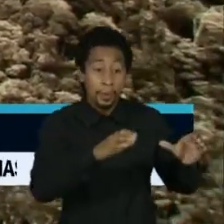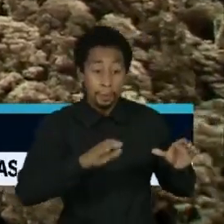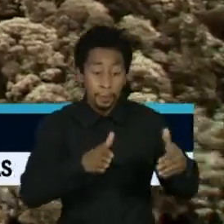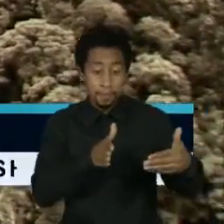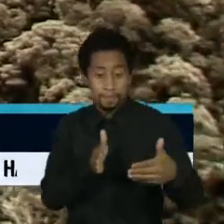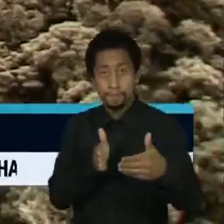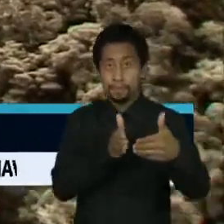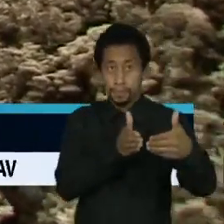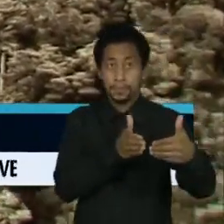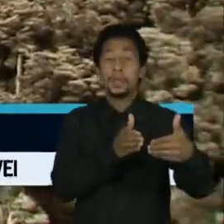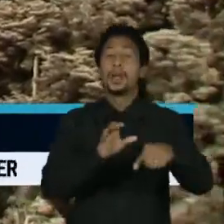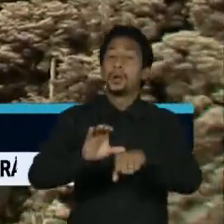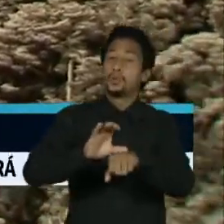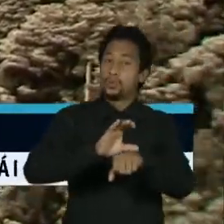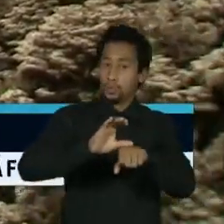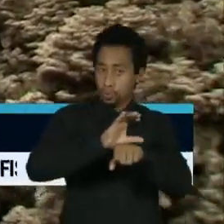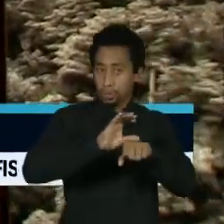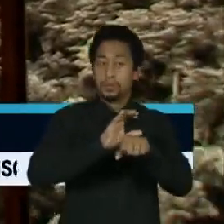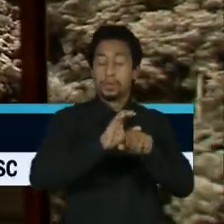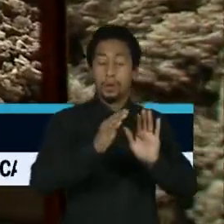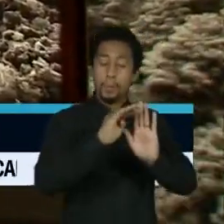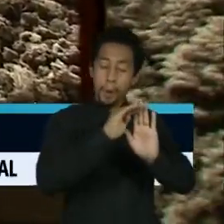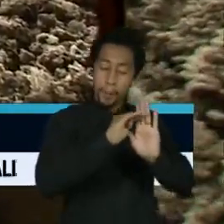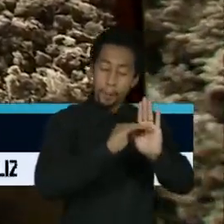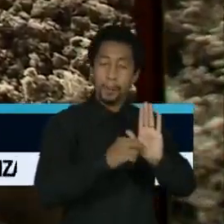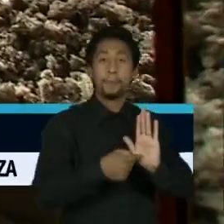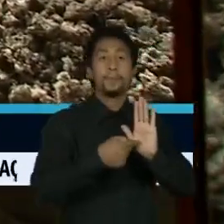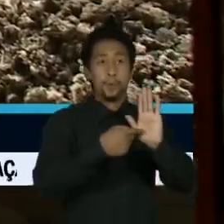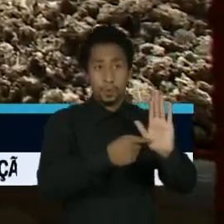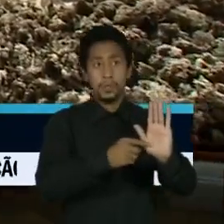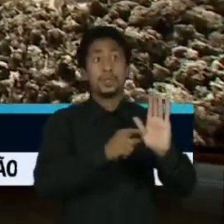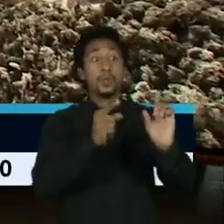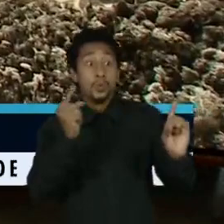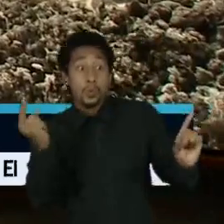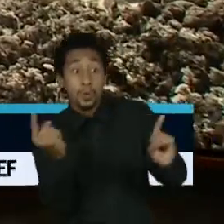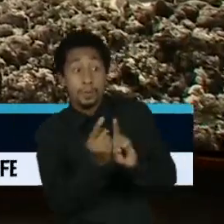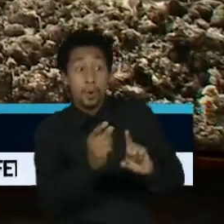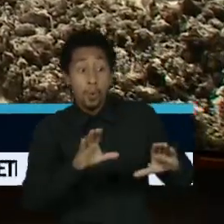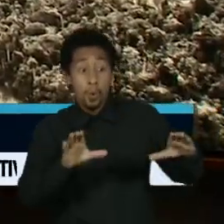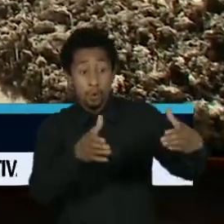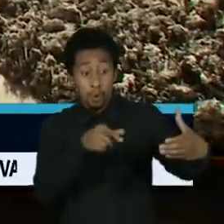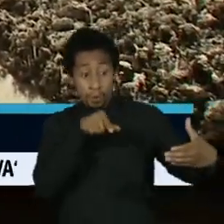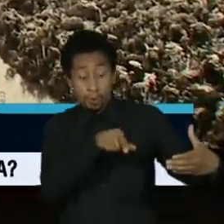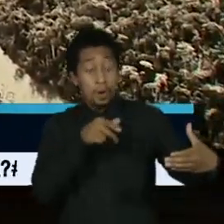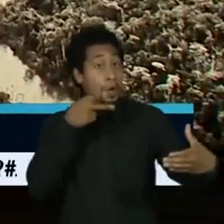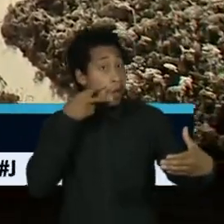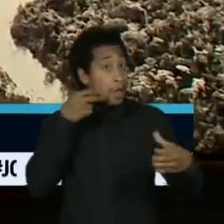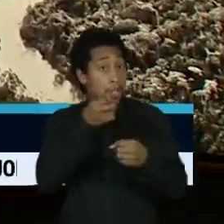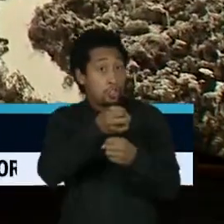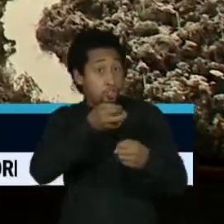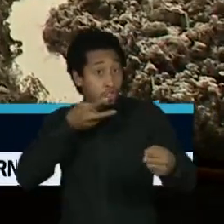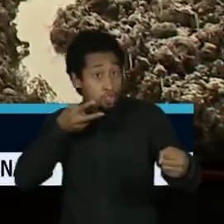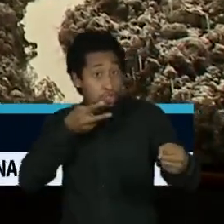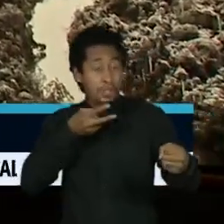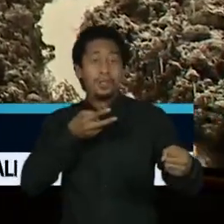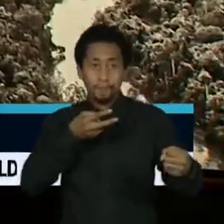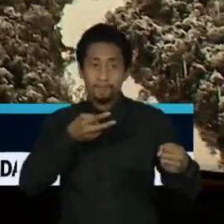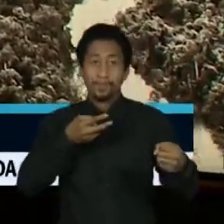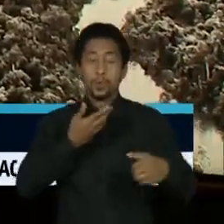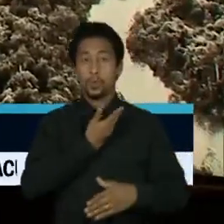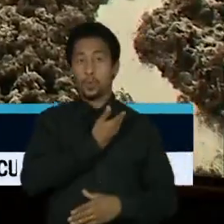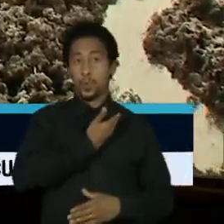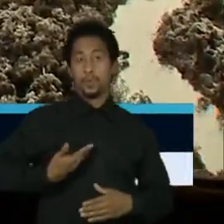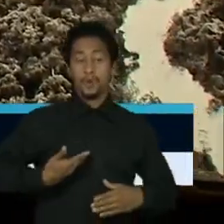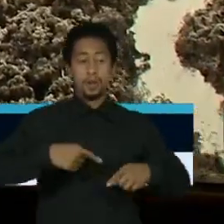Constituição determina que, a partir do momento em que os indícios de povos isolados são confirmados, o estado demarque as